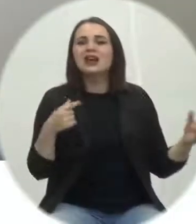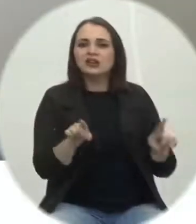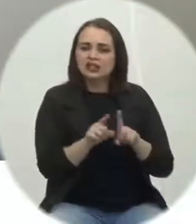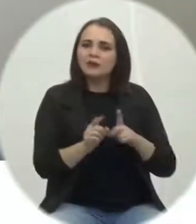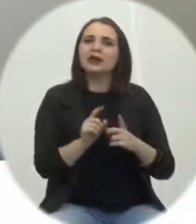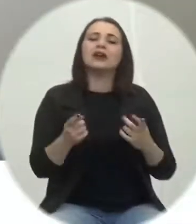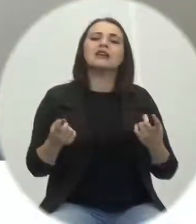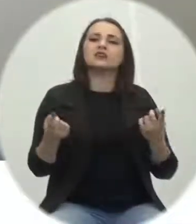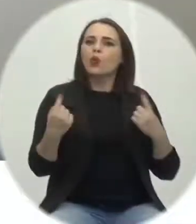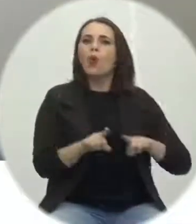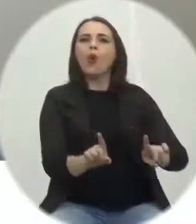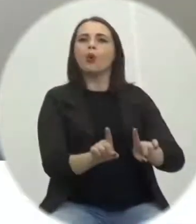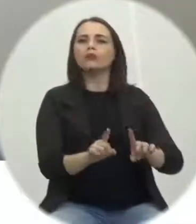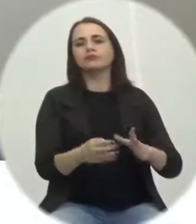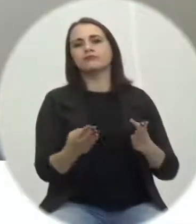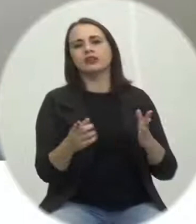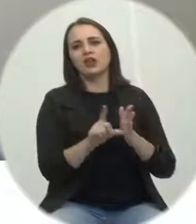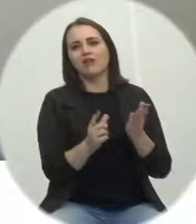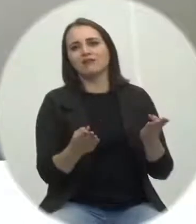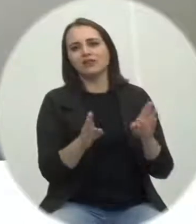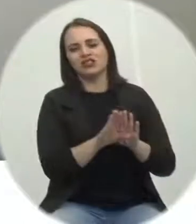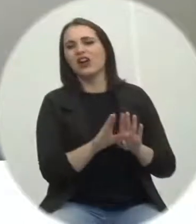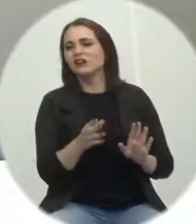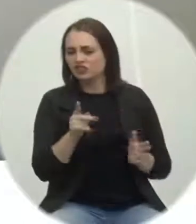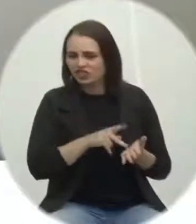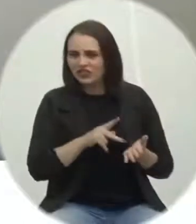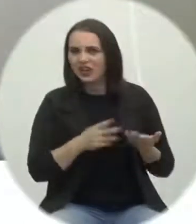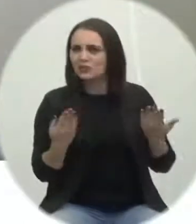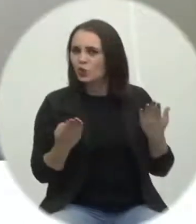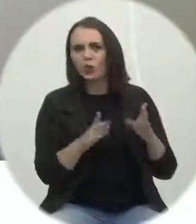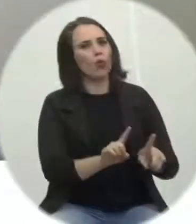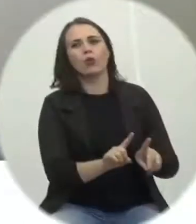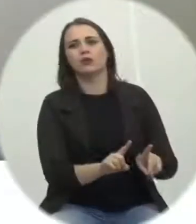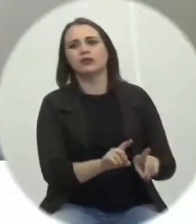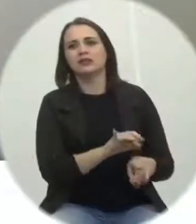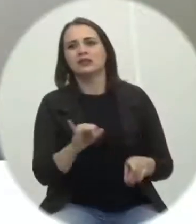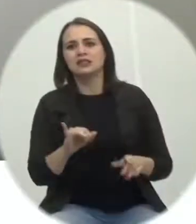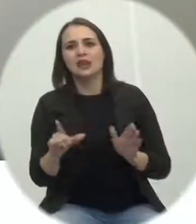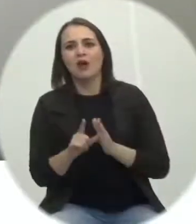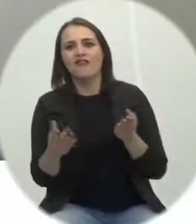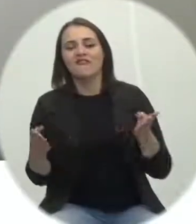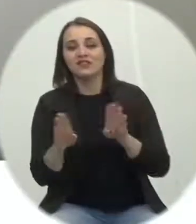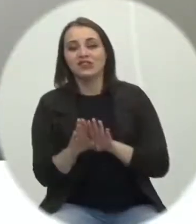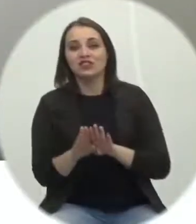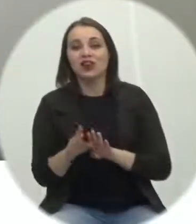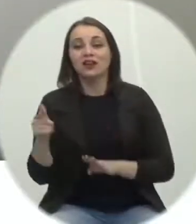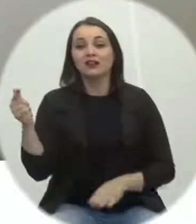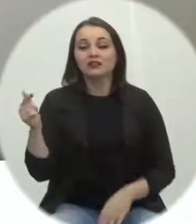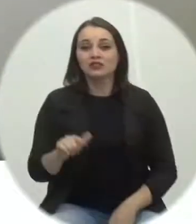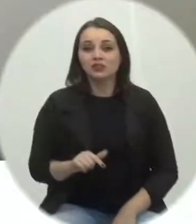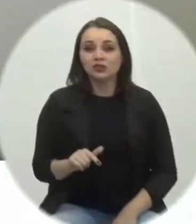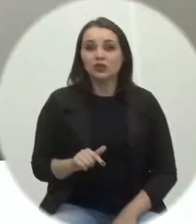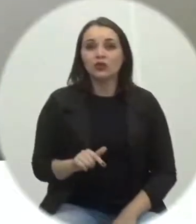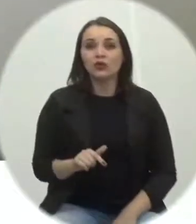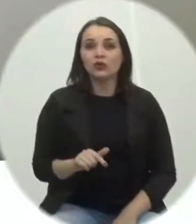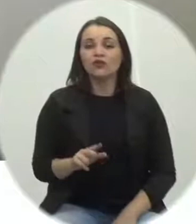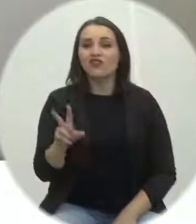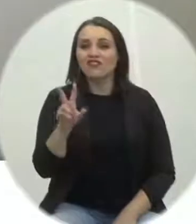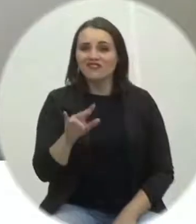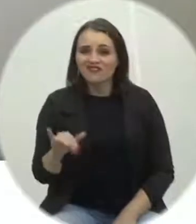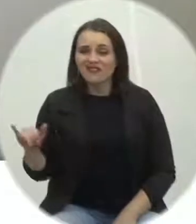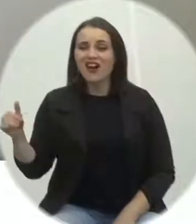fechamento, lockdown, sou contra mesmo, se fechar o comércio... Conclua, silêncio. ...vai falir,